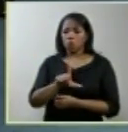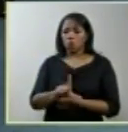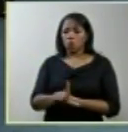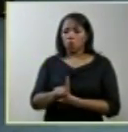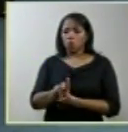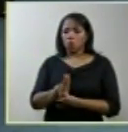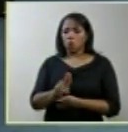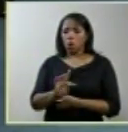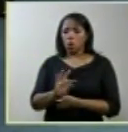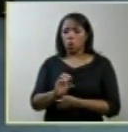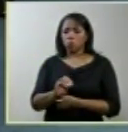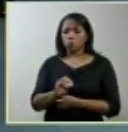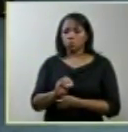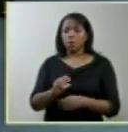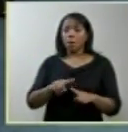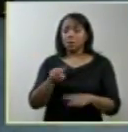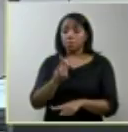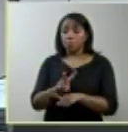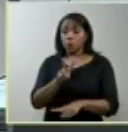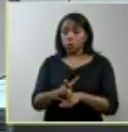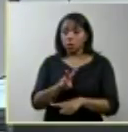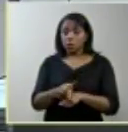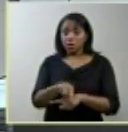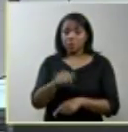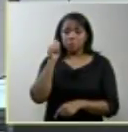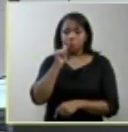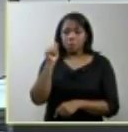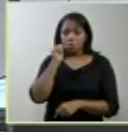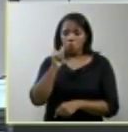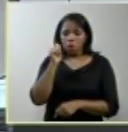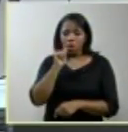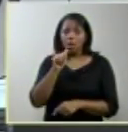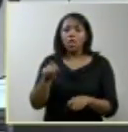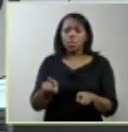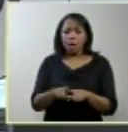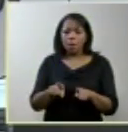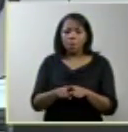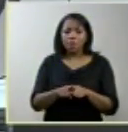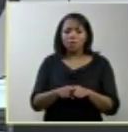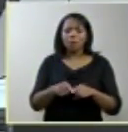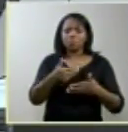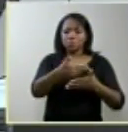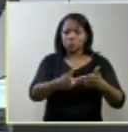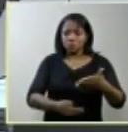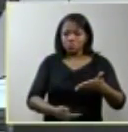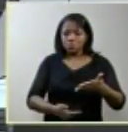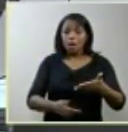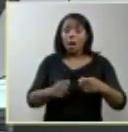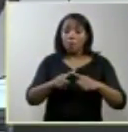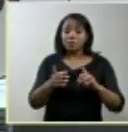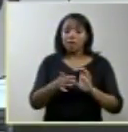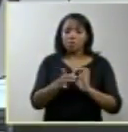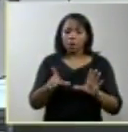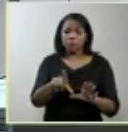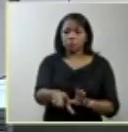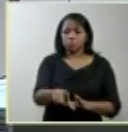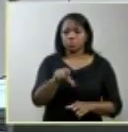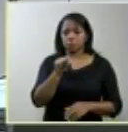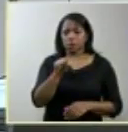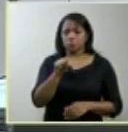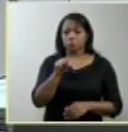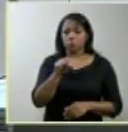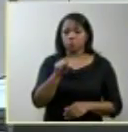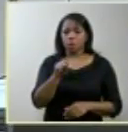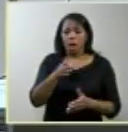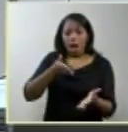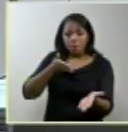dessas mulheres e protegê-las do caráter implacável do diagnóstico pressupõe a liberdade de escolha a